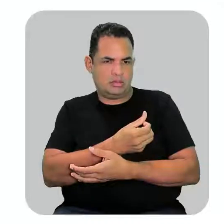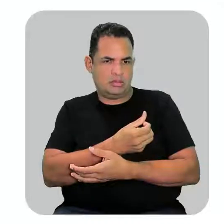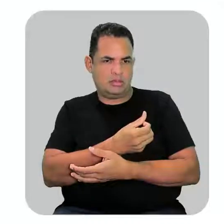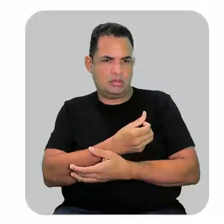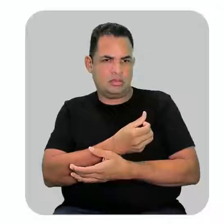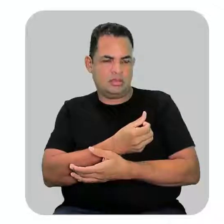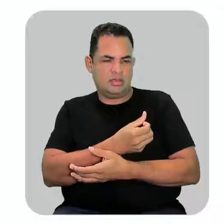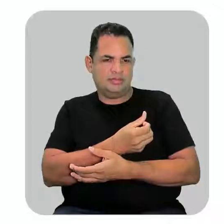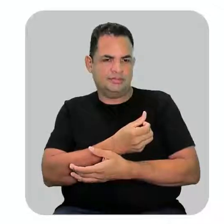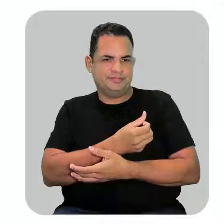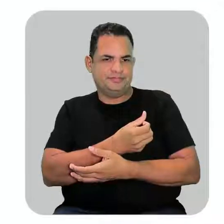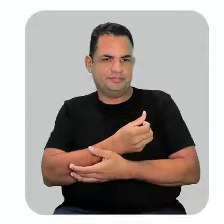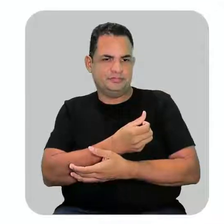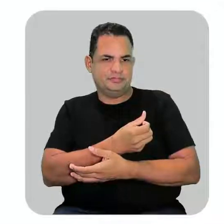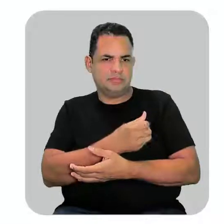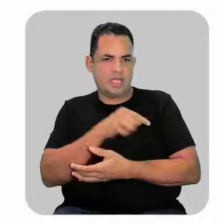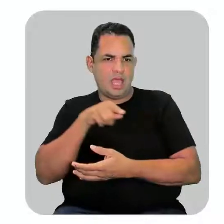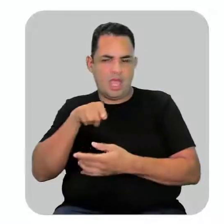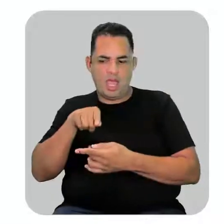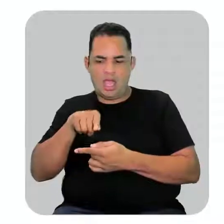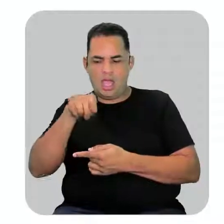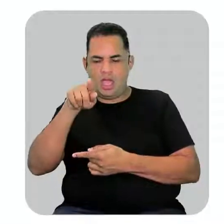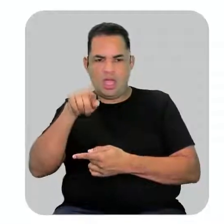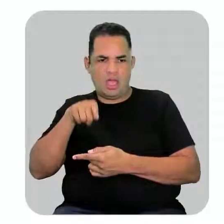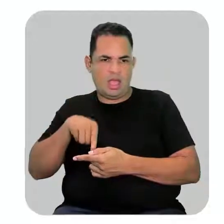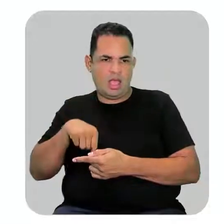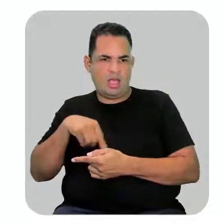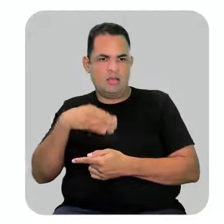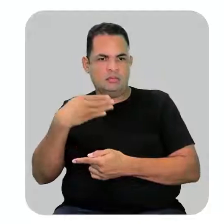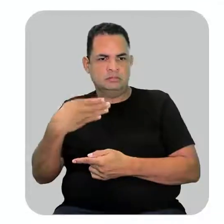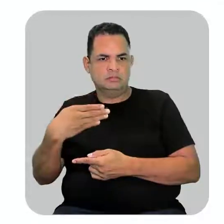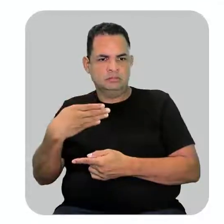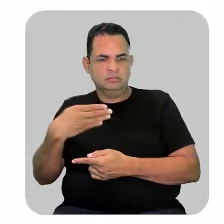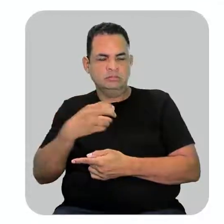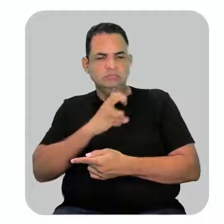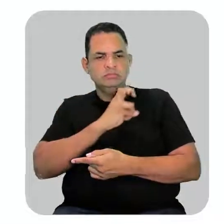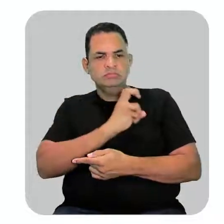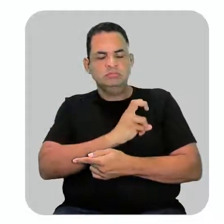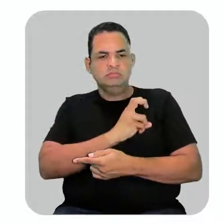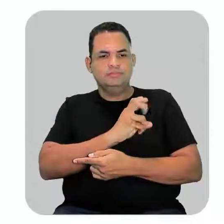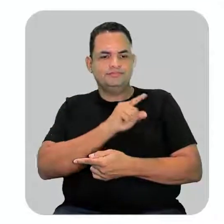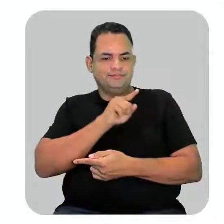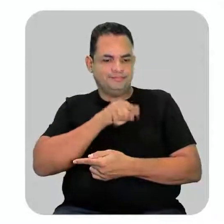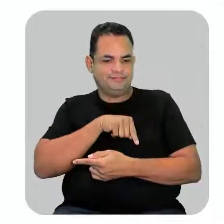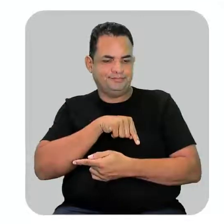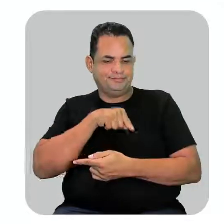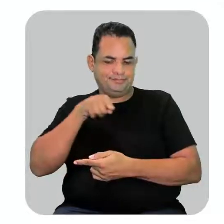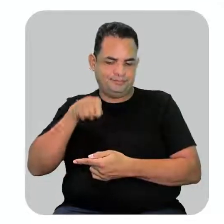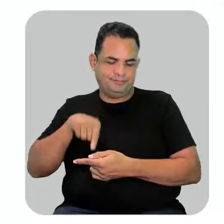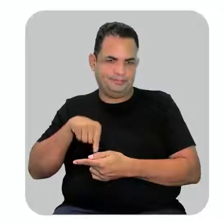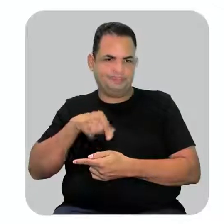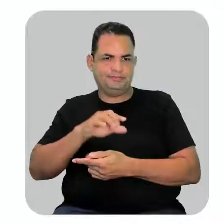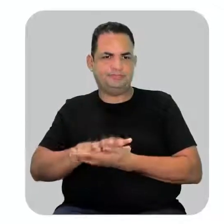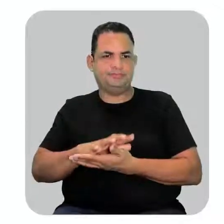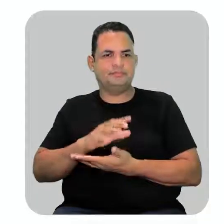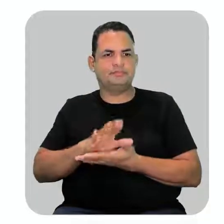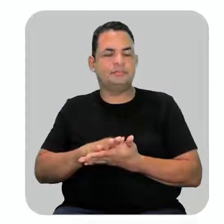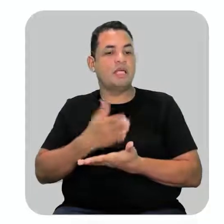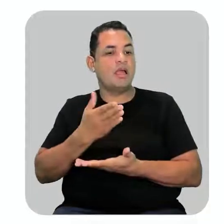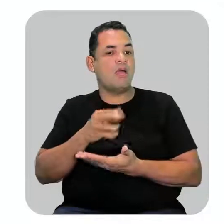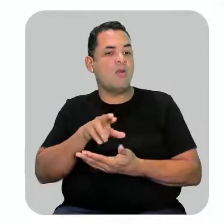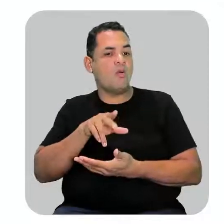então as minhas ramificações estão no carbono 4 e no carbono 5 observem que elas são iguais